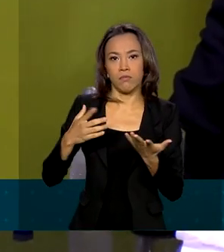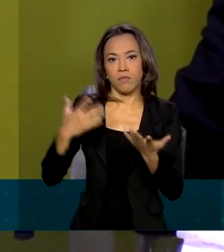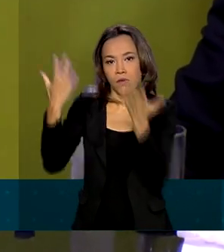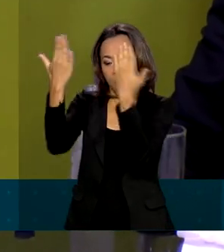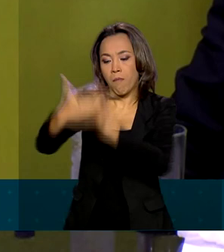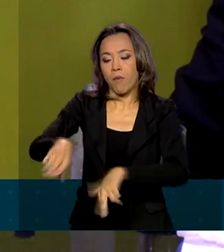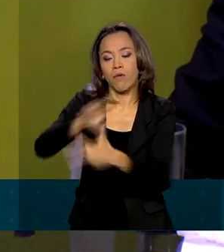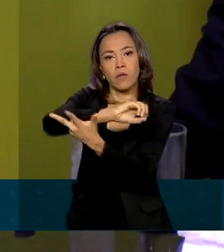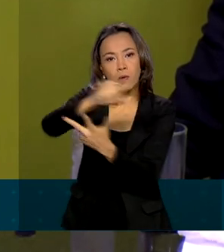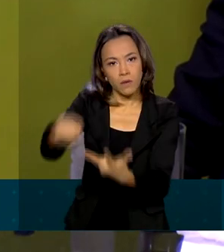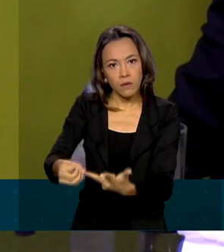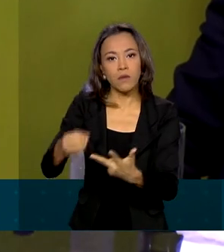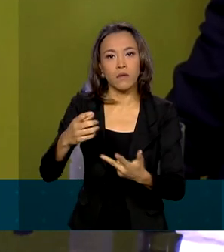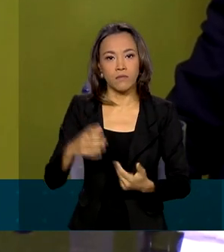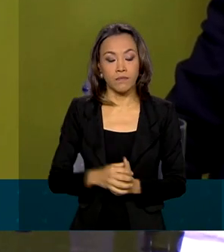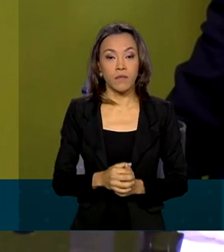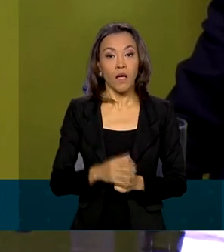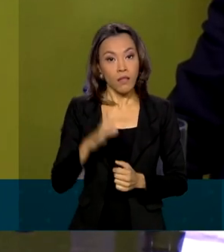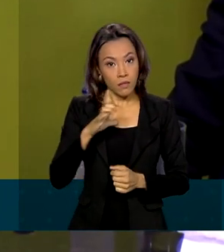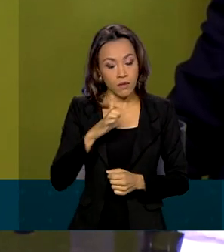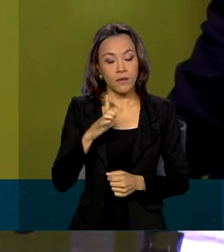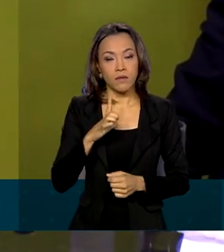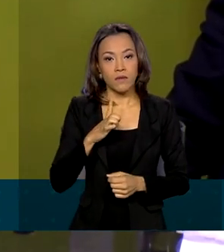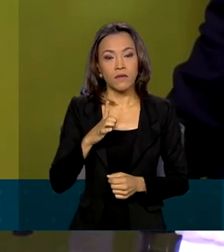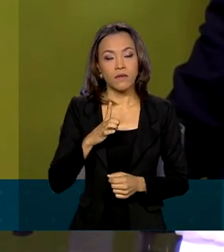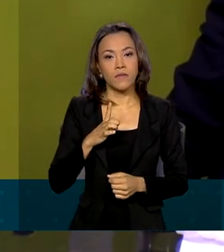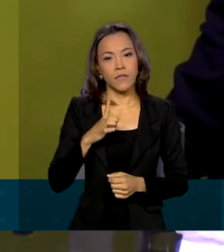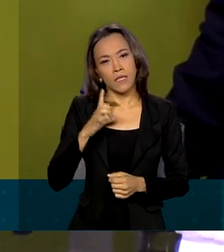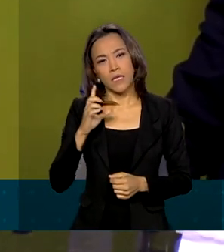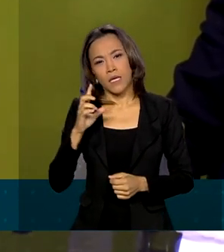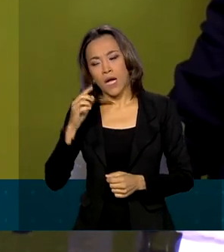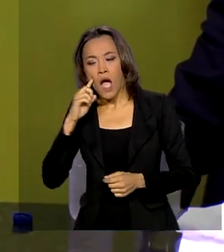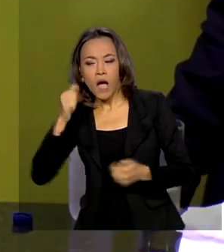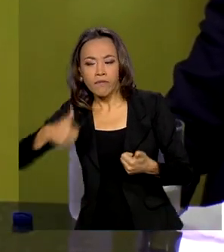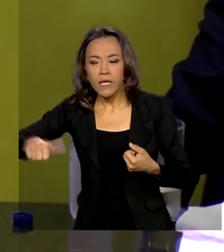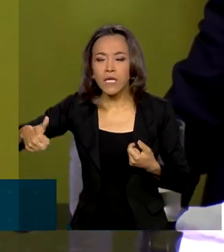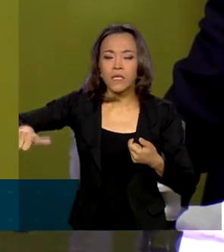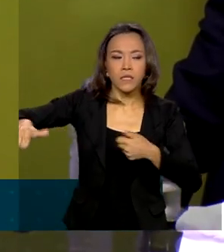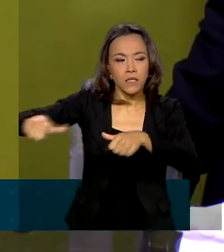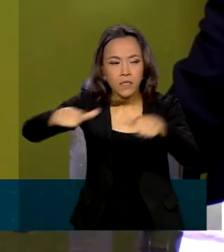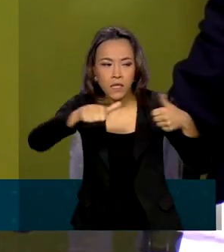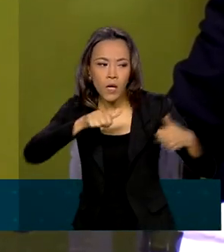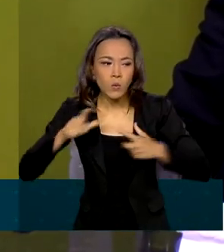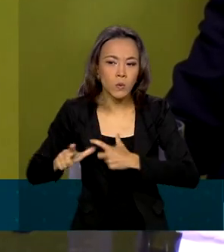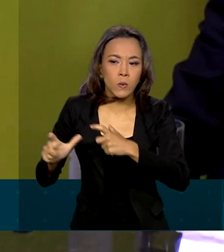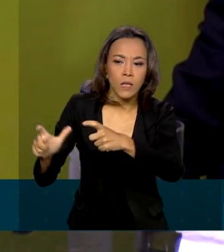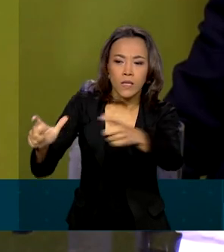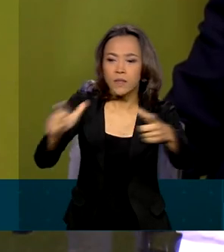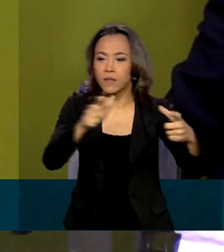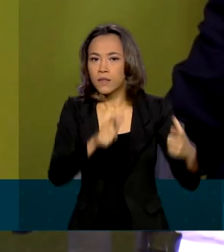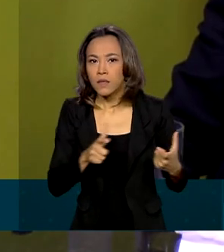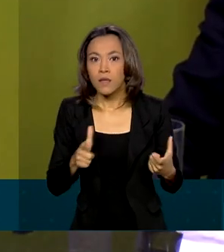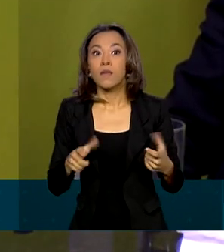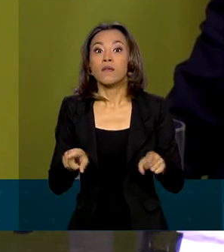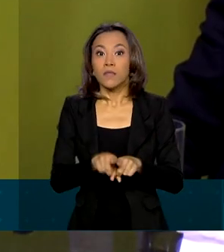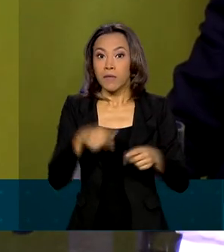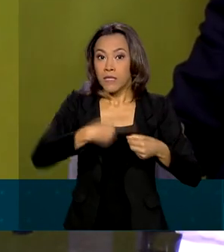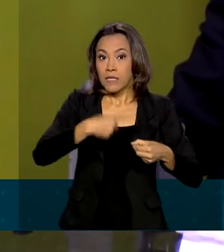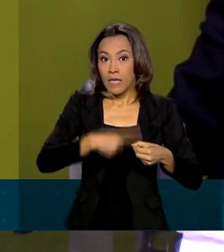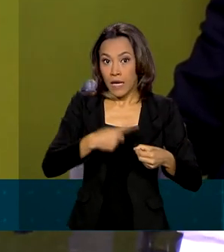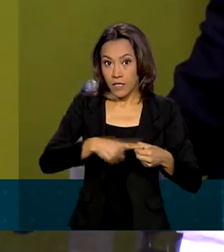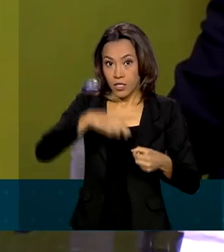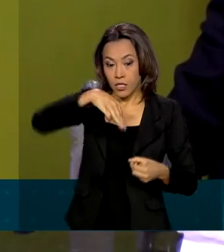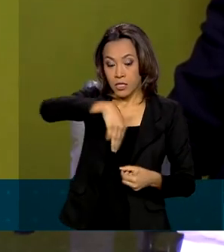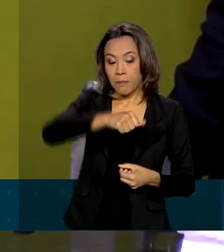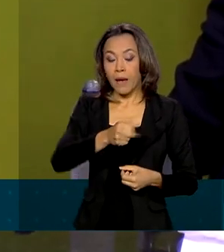Apesar de... Houve avaliações e verificações pelos órgãos competentes. Na cidade de Mariana, o prefeito pediu para